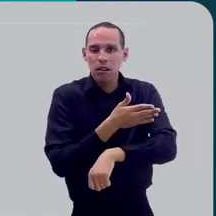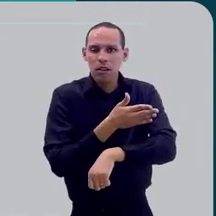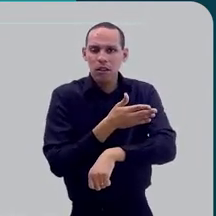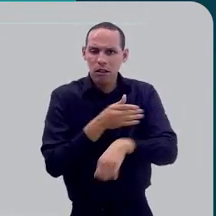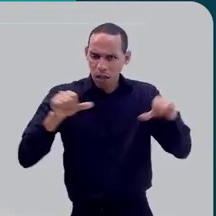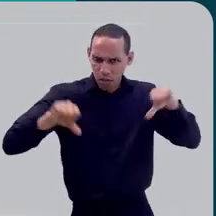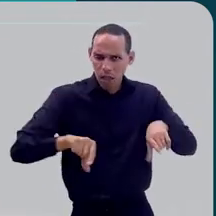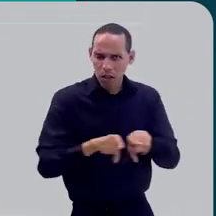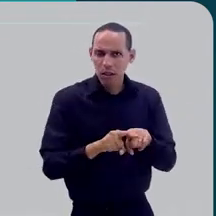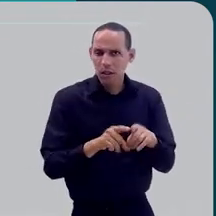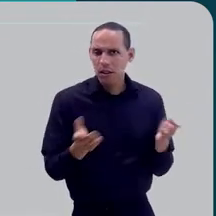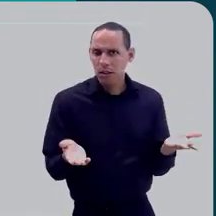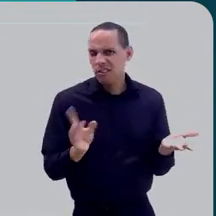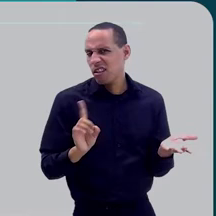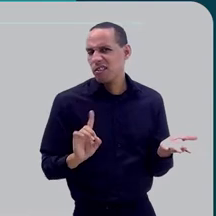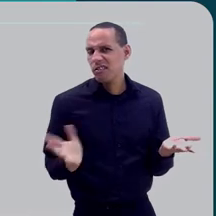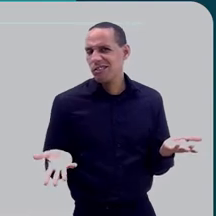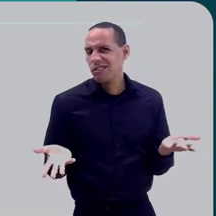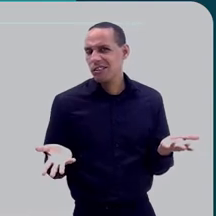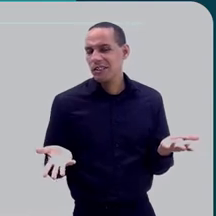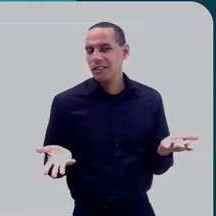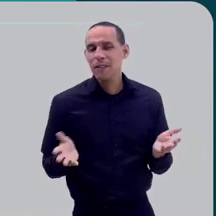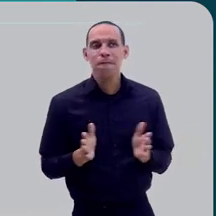Isso também não é prejudicial ou não?